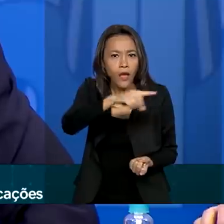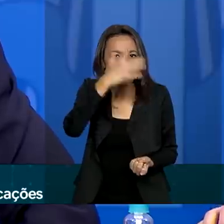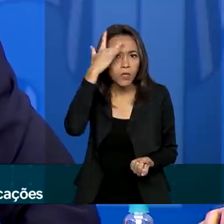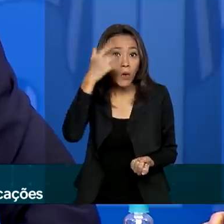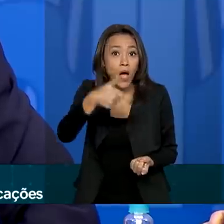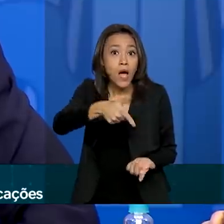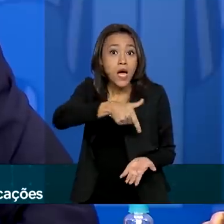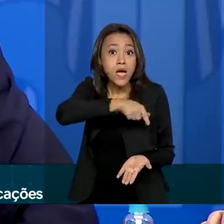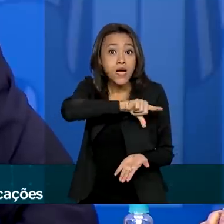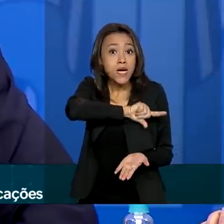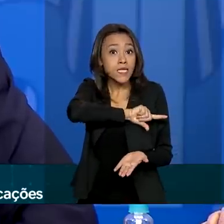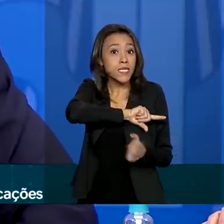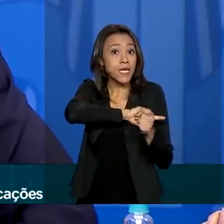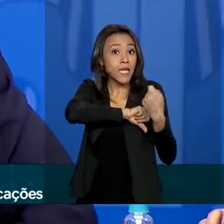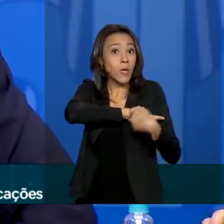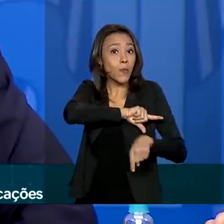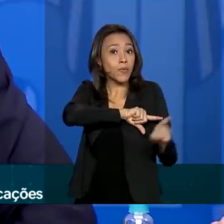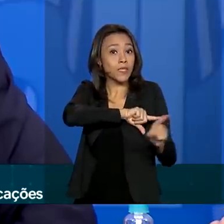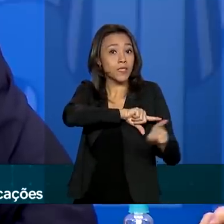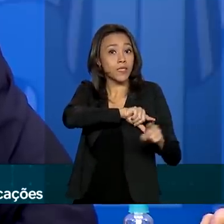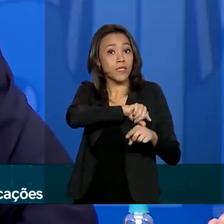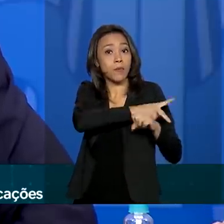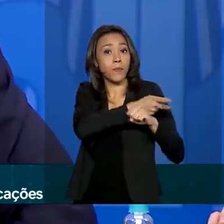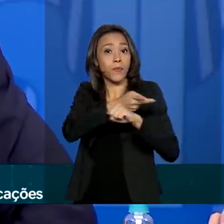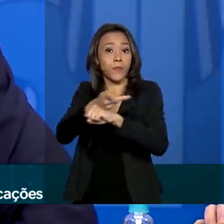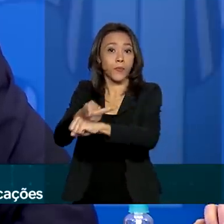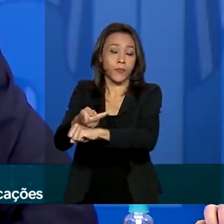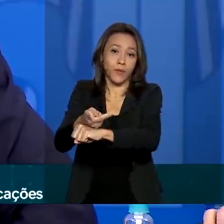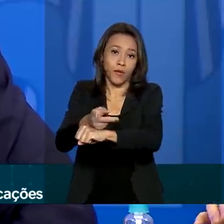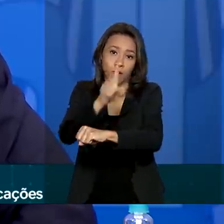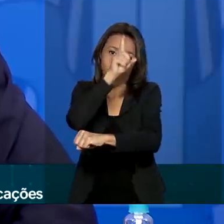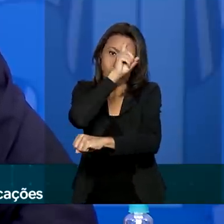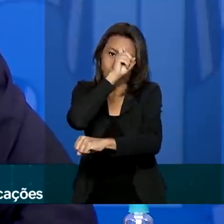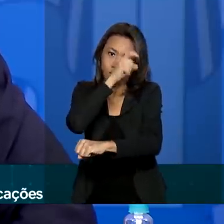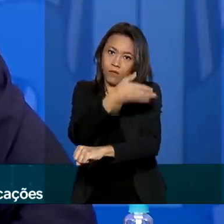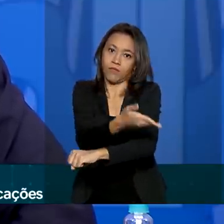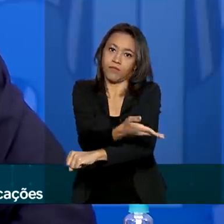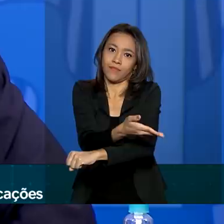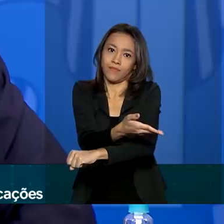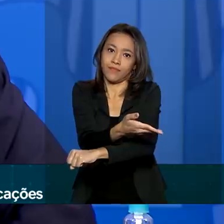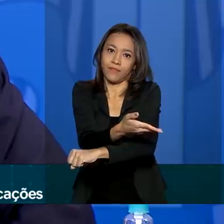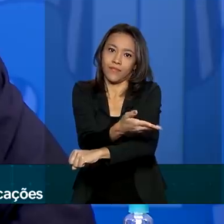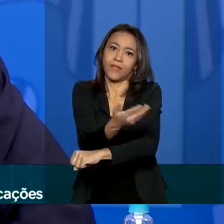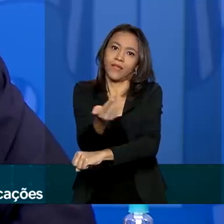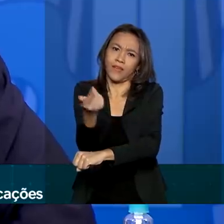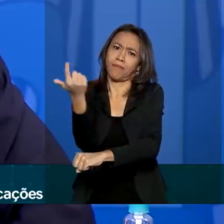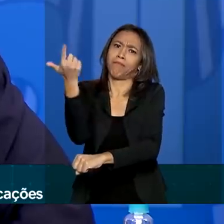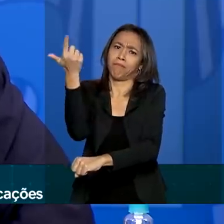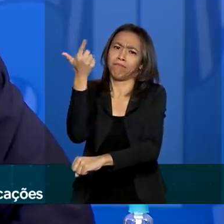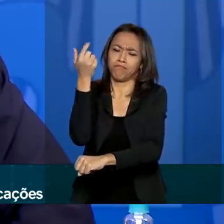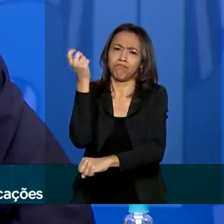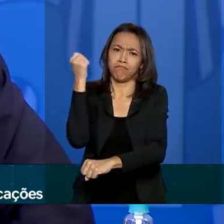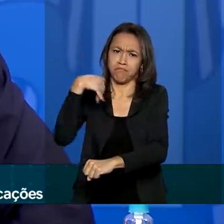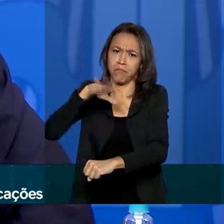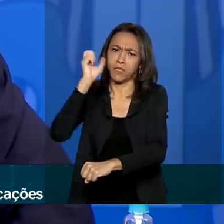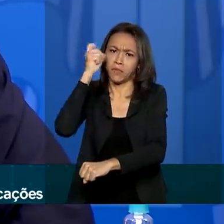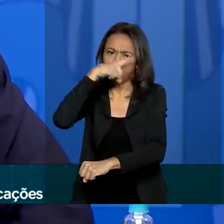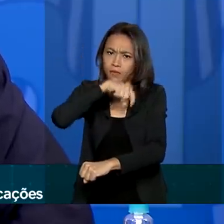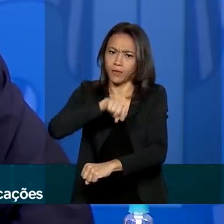ter necessidade de ir para o hospital, antes de ficar num quadro mais complexo do hospital.